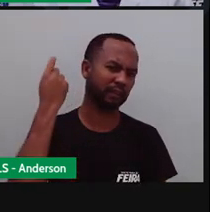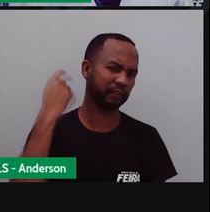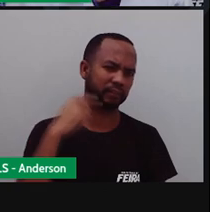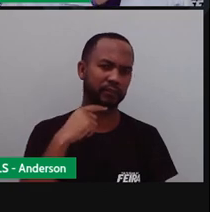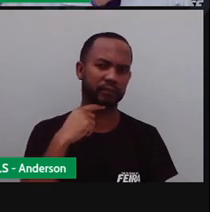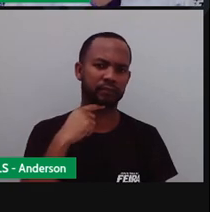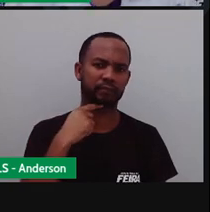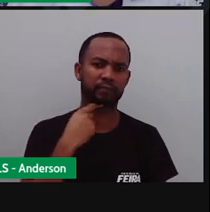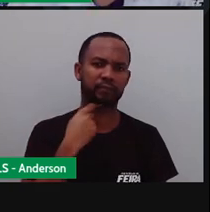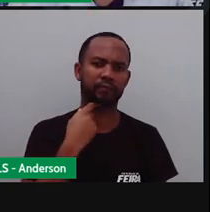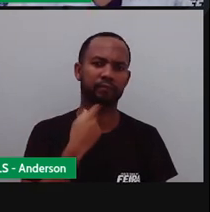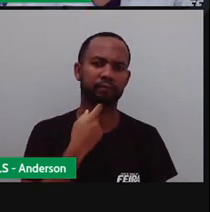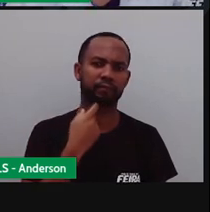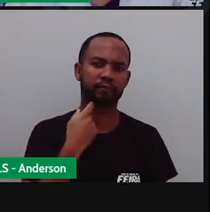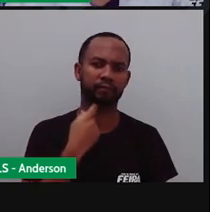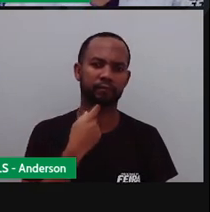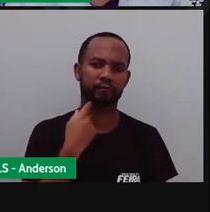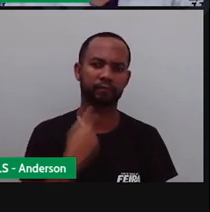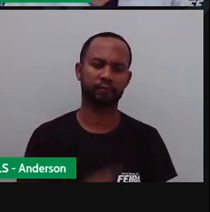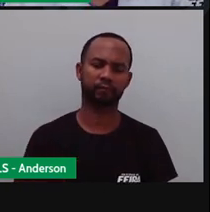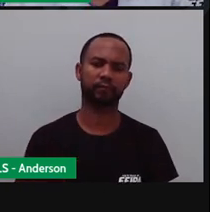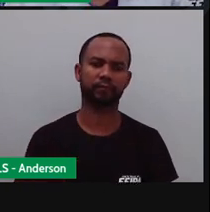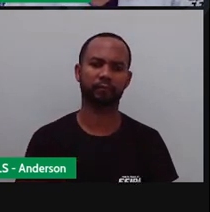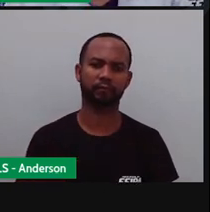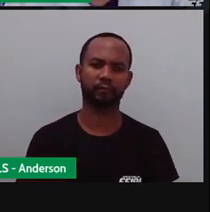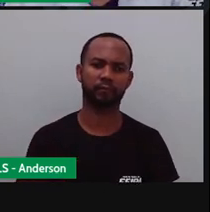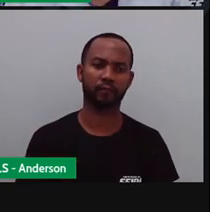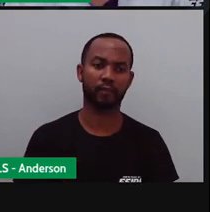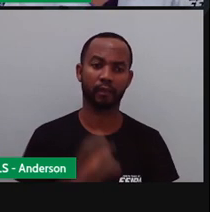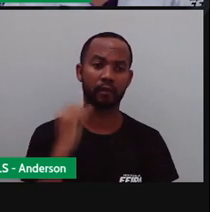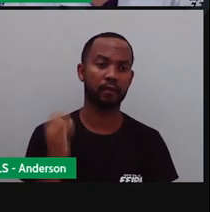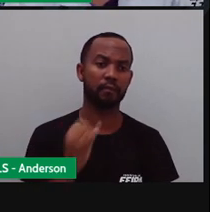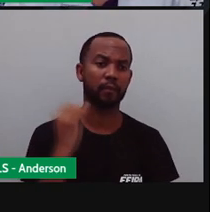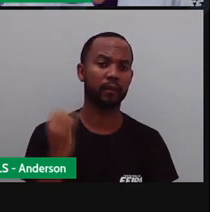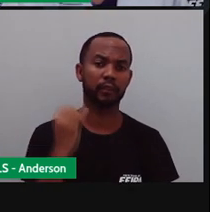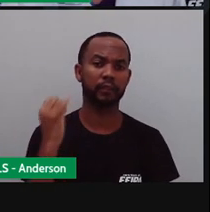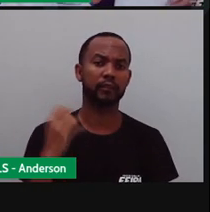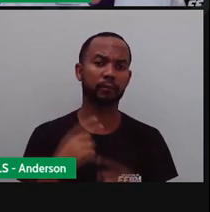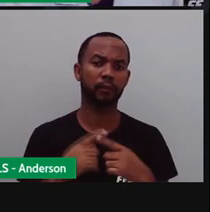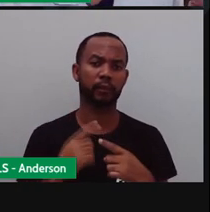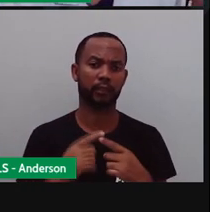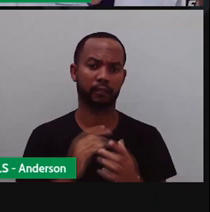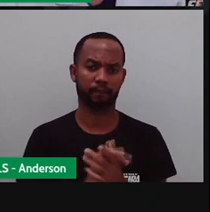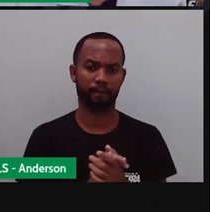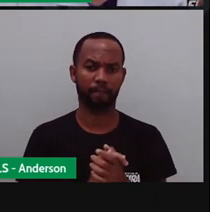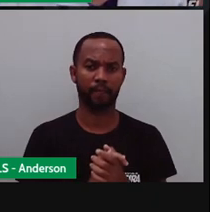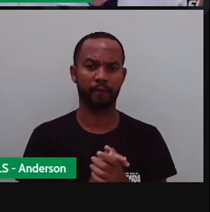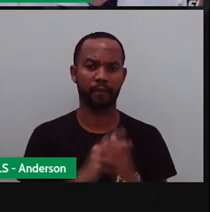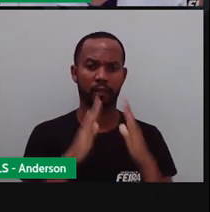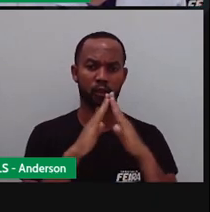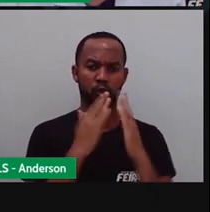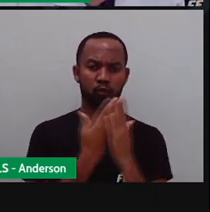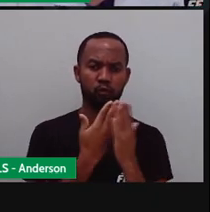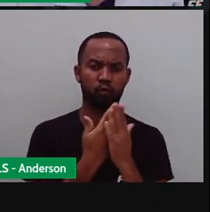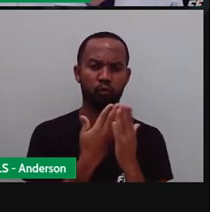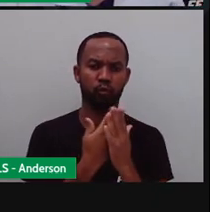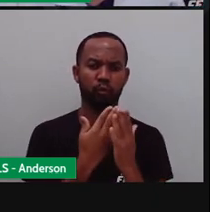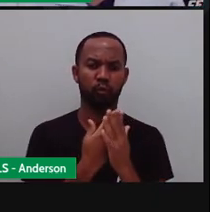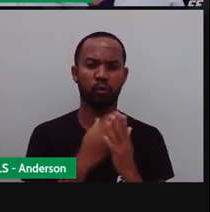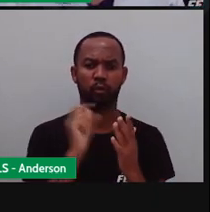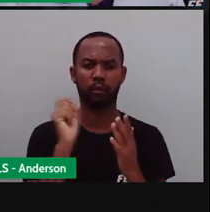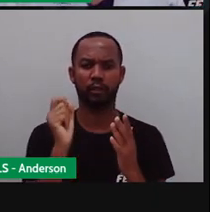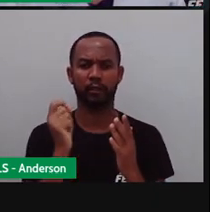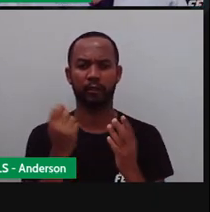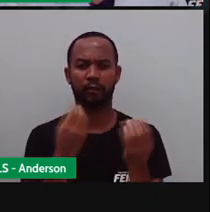Não é isso? Então vamos lá ver por que que isso é tão importante. Bom, de acordo com esse estudo aí, né, de Kaspar,